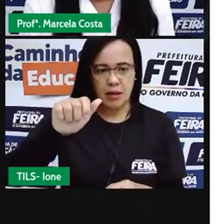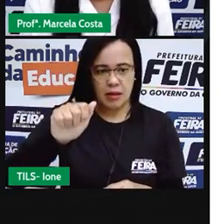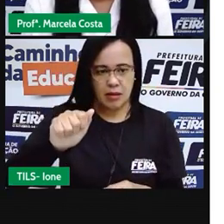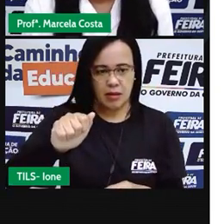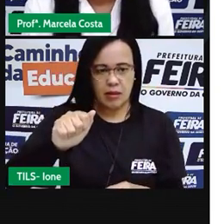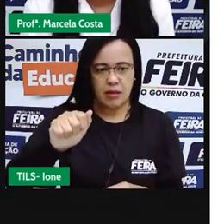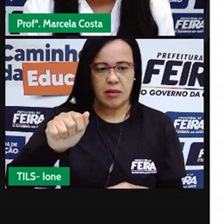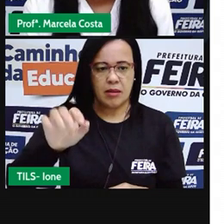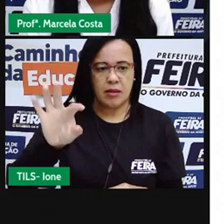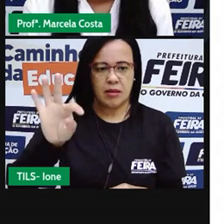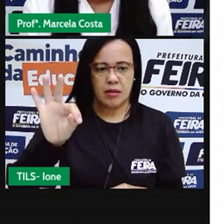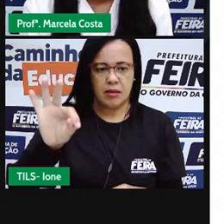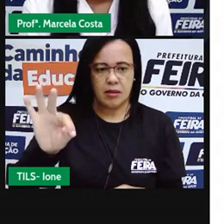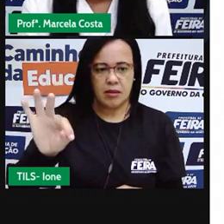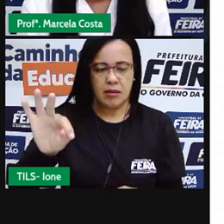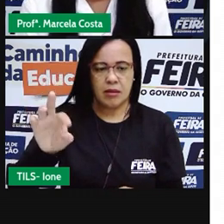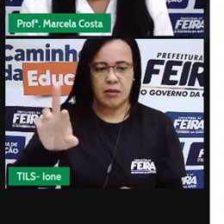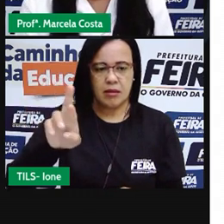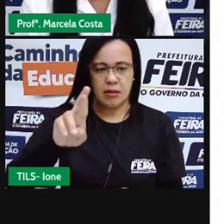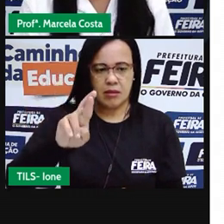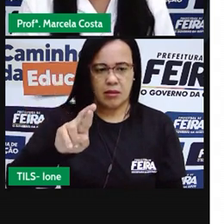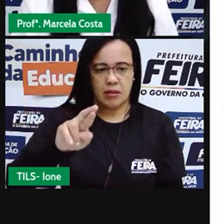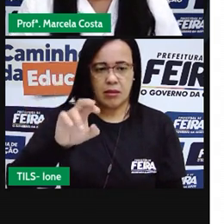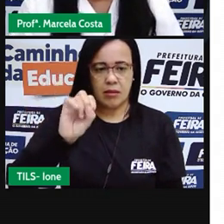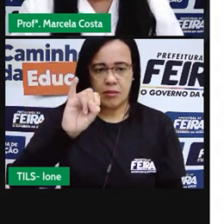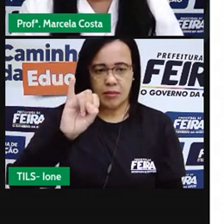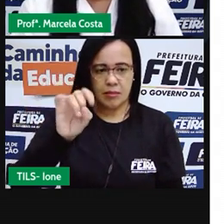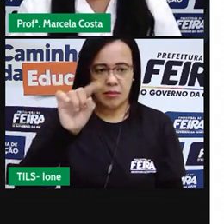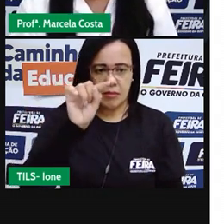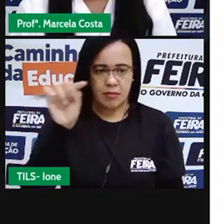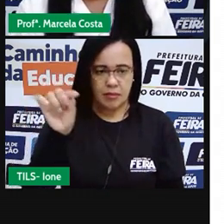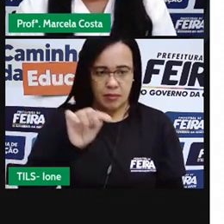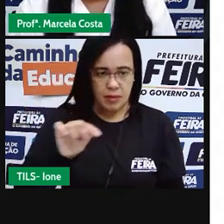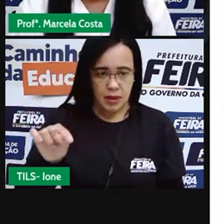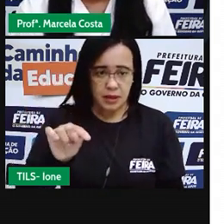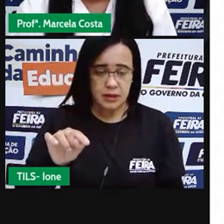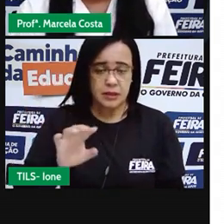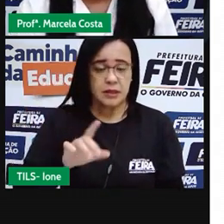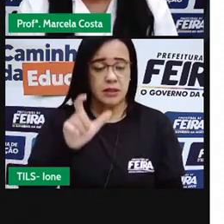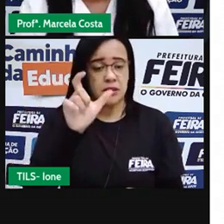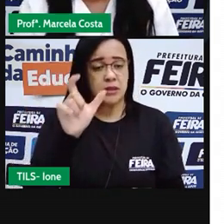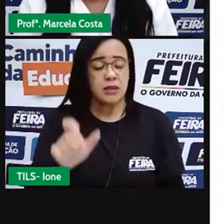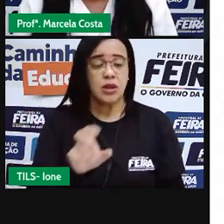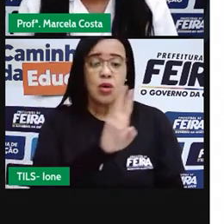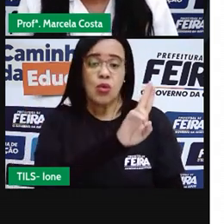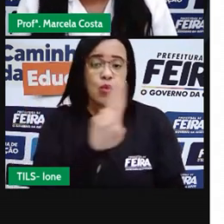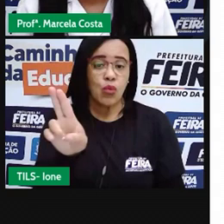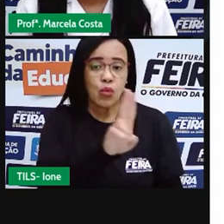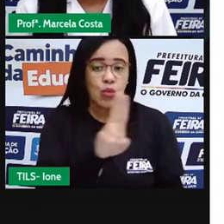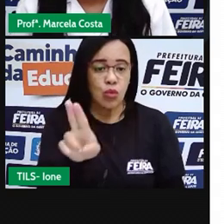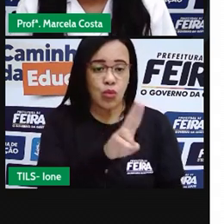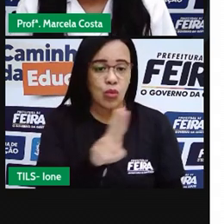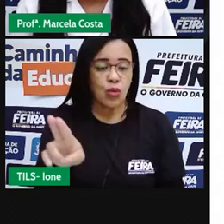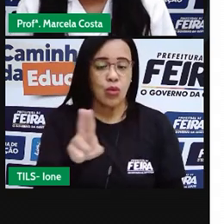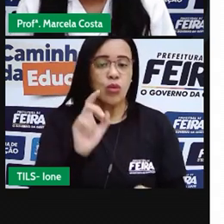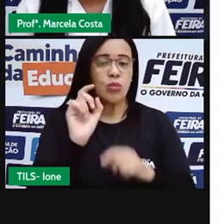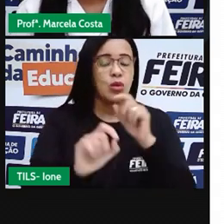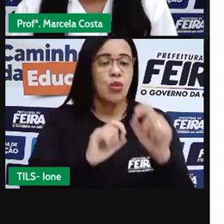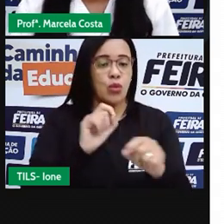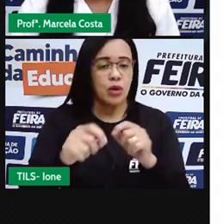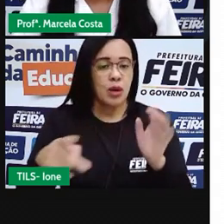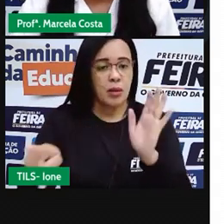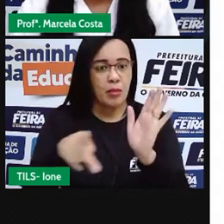que dá nome à padroeira da nossa cidade, que é Nossa Senhora Santana.